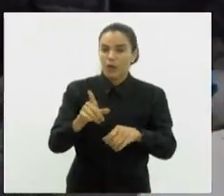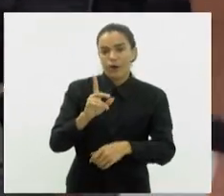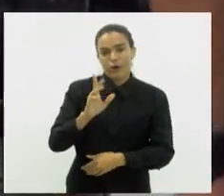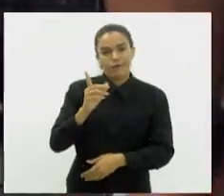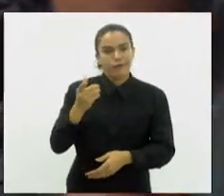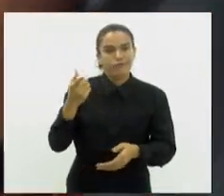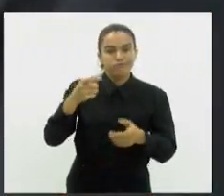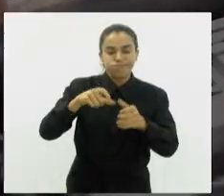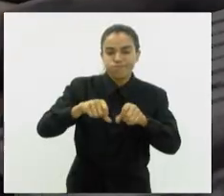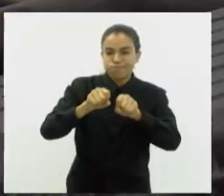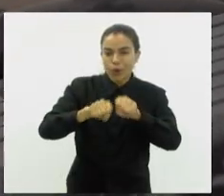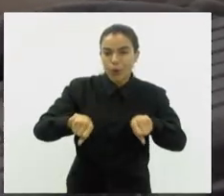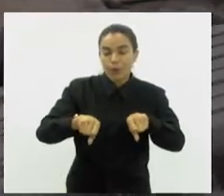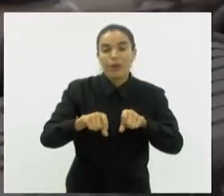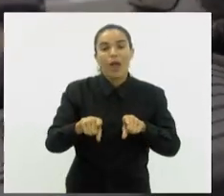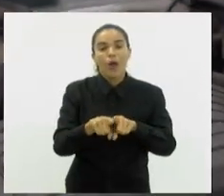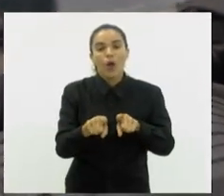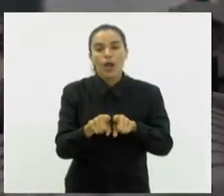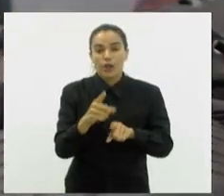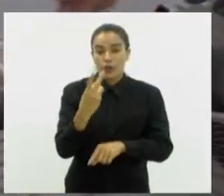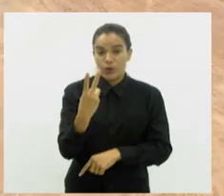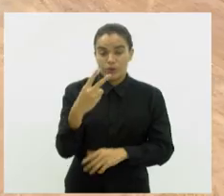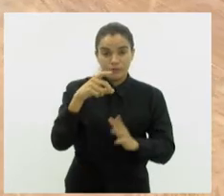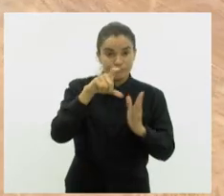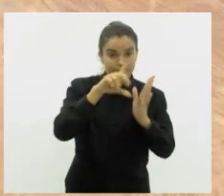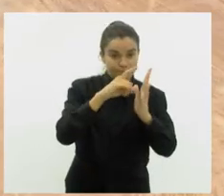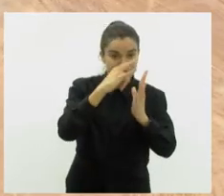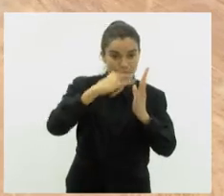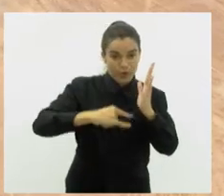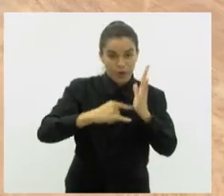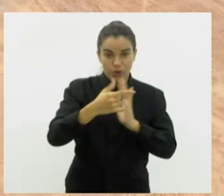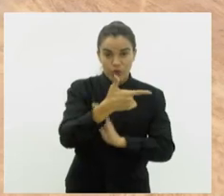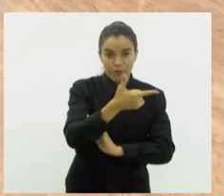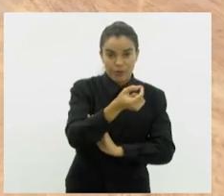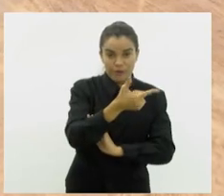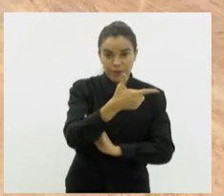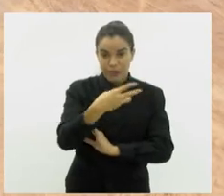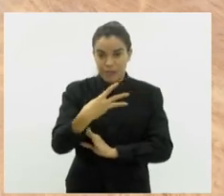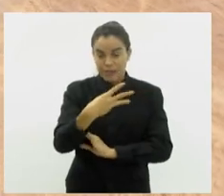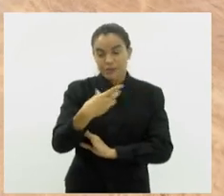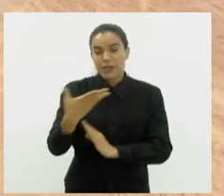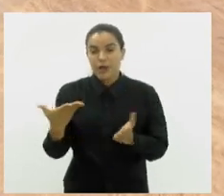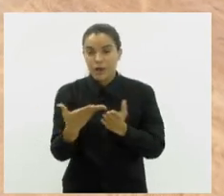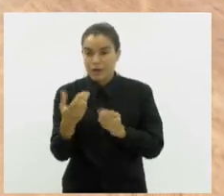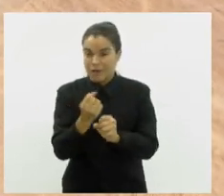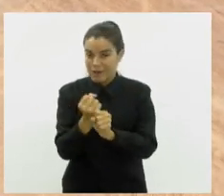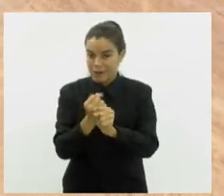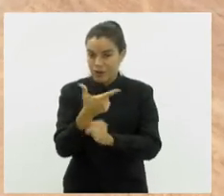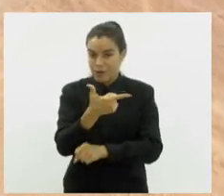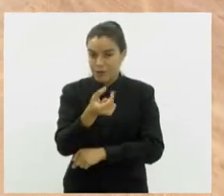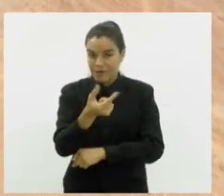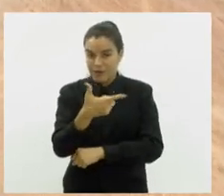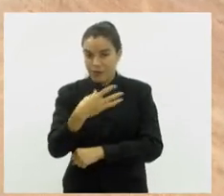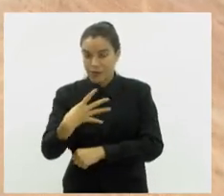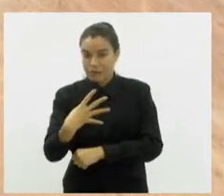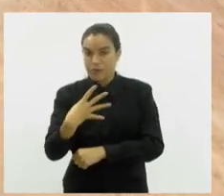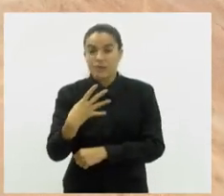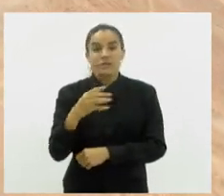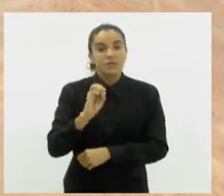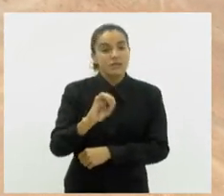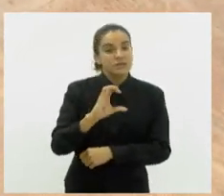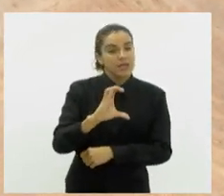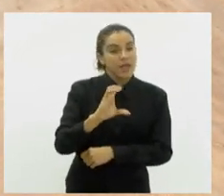Com isso, o governo do Rio vai gerar dois boletos, o de 2023 e o deste ano. E mesmo quem está com o CRLV em dia,